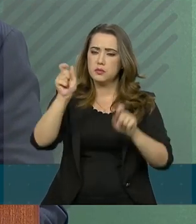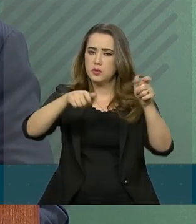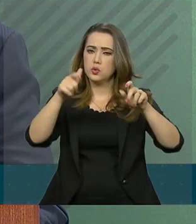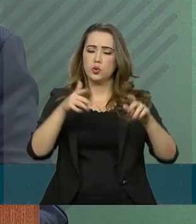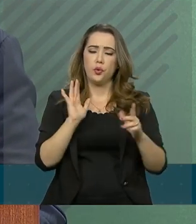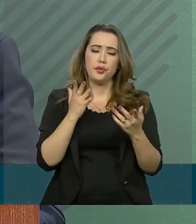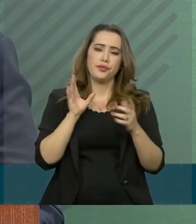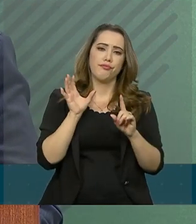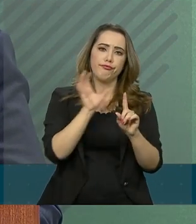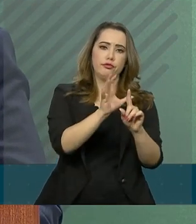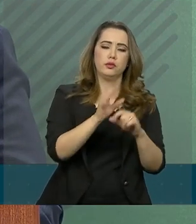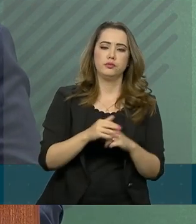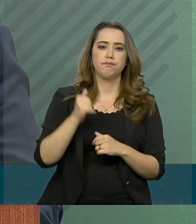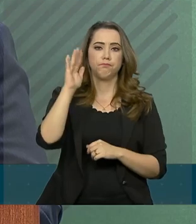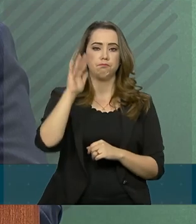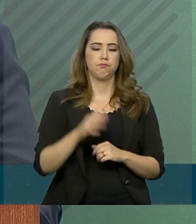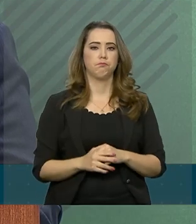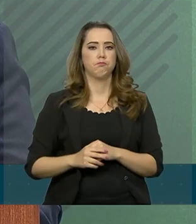serão impactadas.